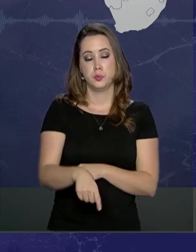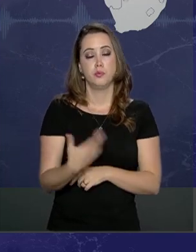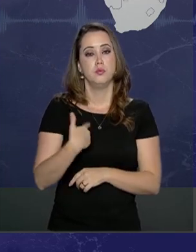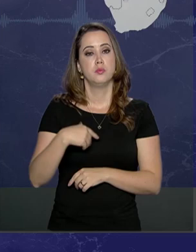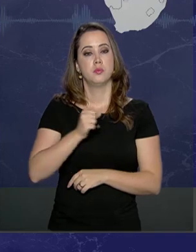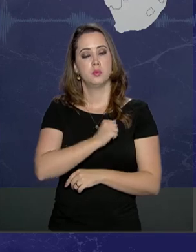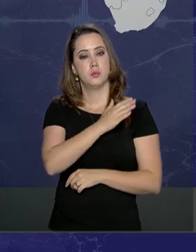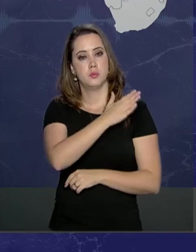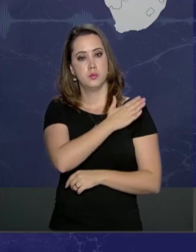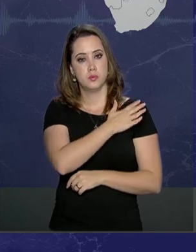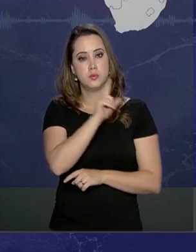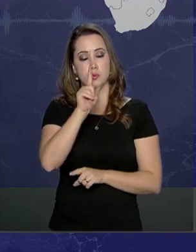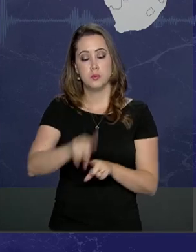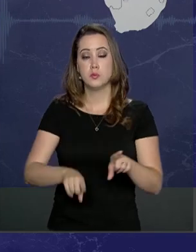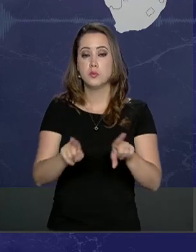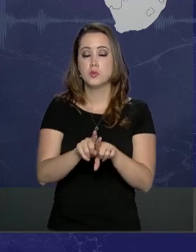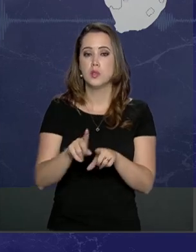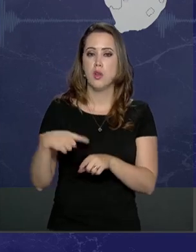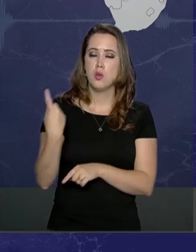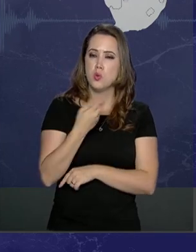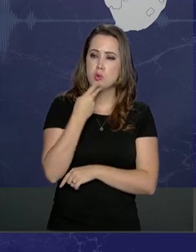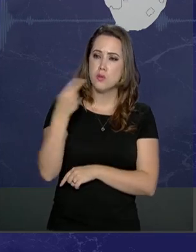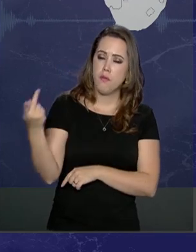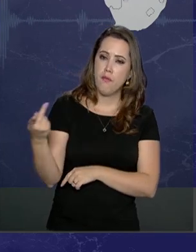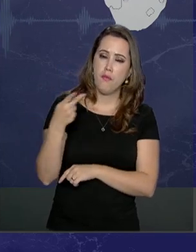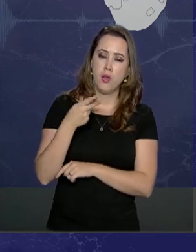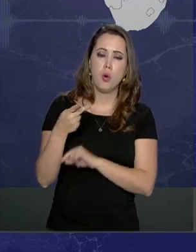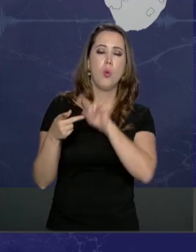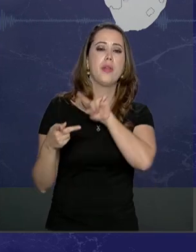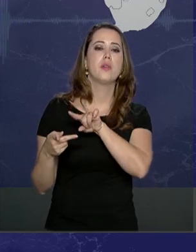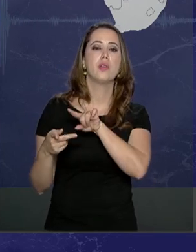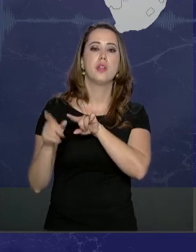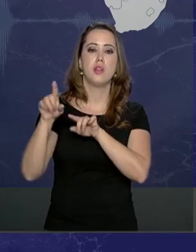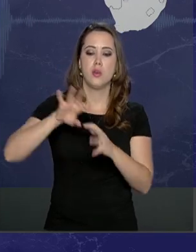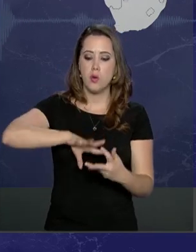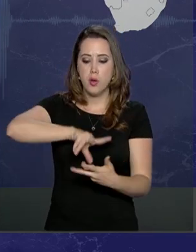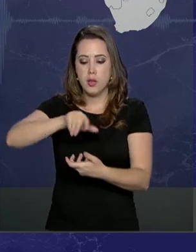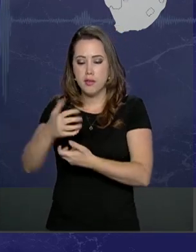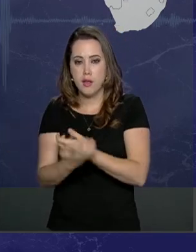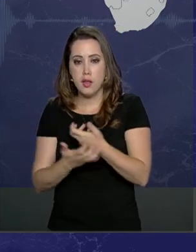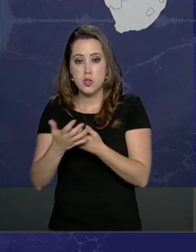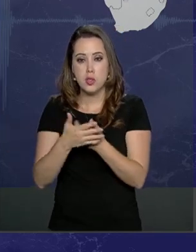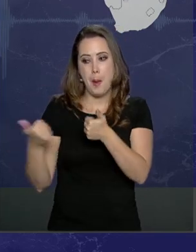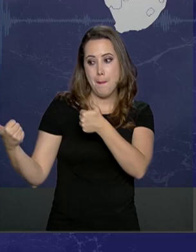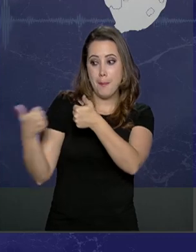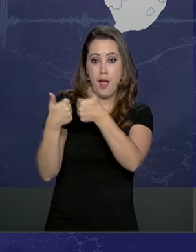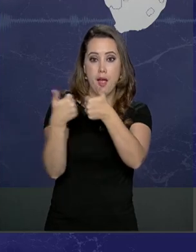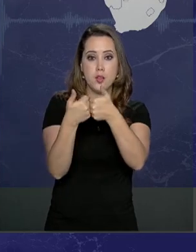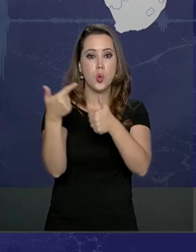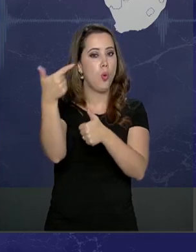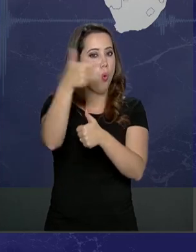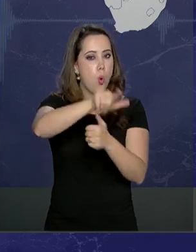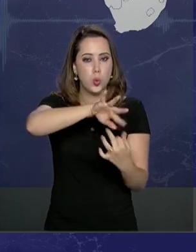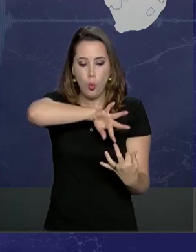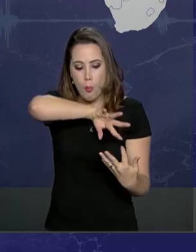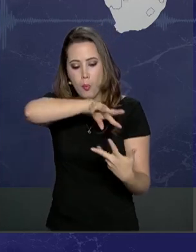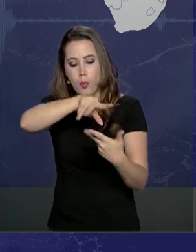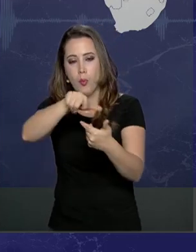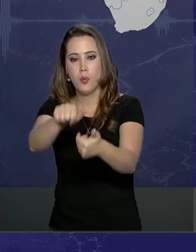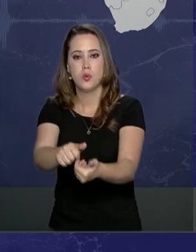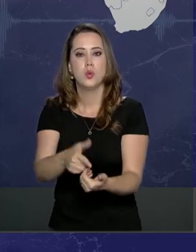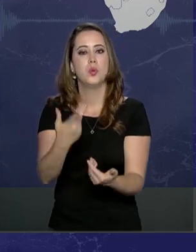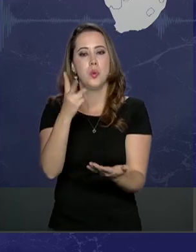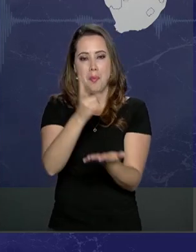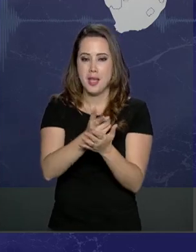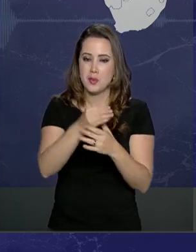Interministerial de Recursos do Mar, nos disse que ir à Antártica é o mais próximo de ir a outro planeta sem sair